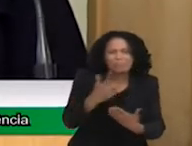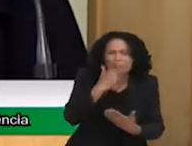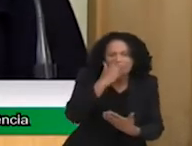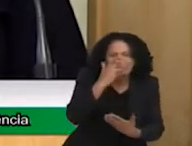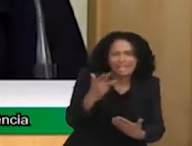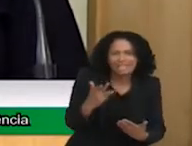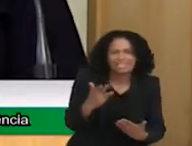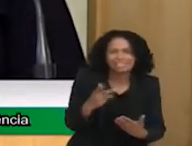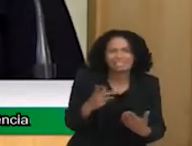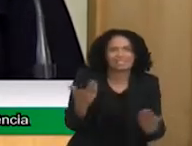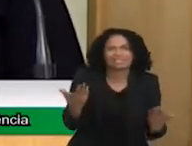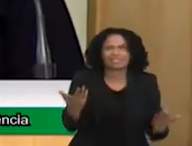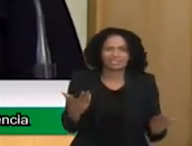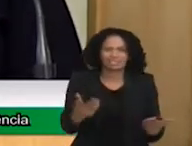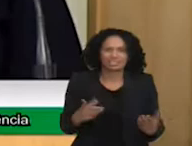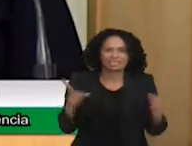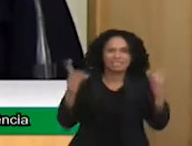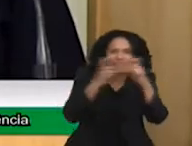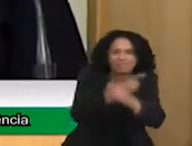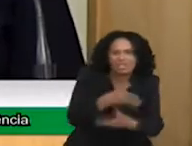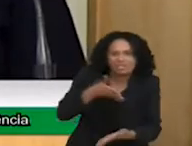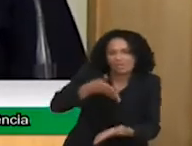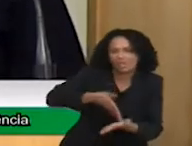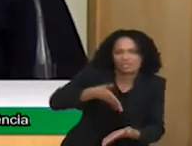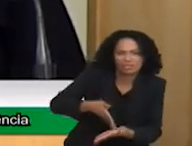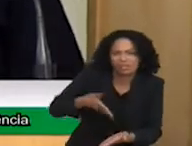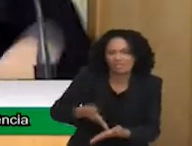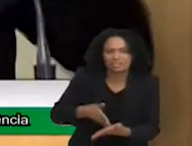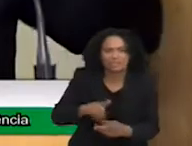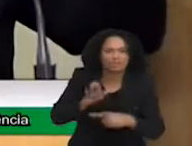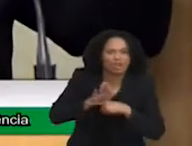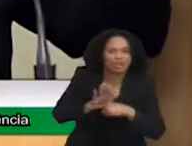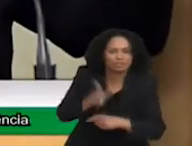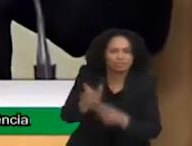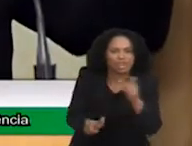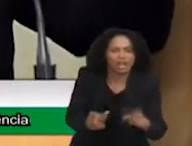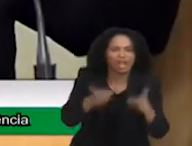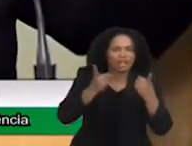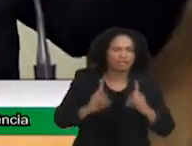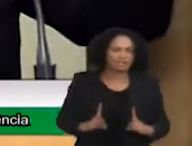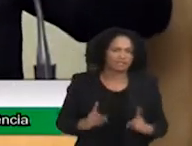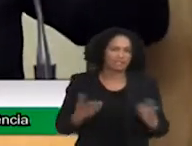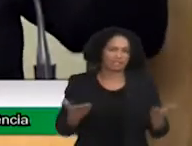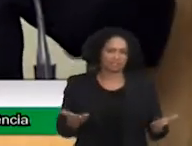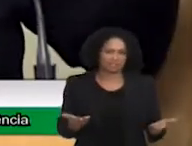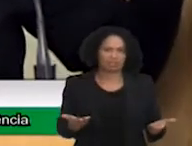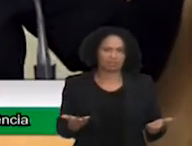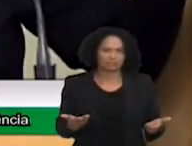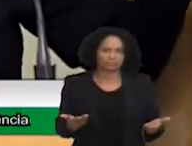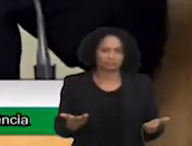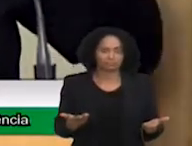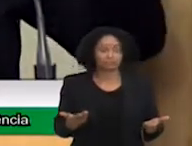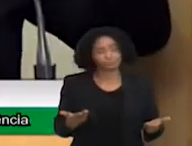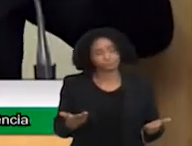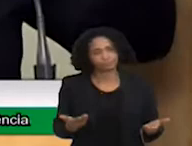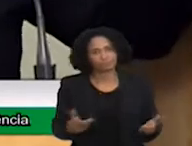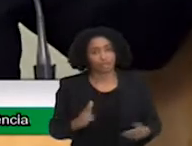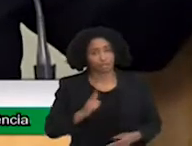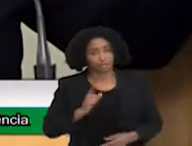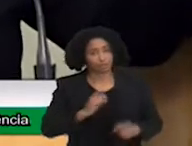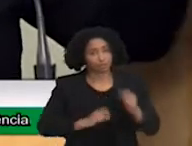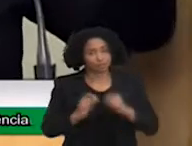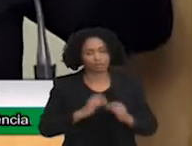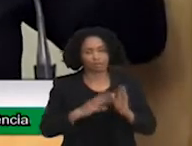lá. Nós temos aí o modelo médico da deficiência, que foi o